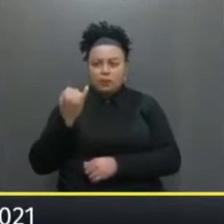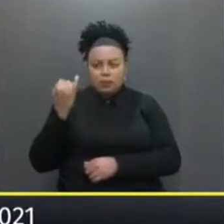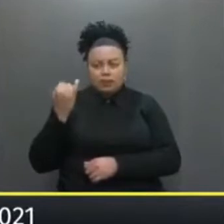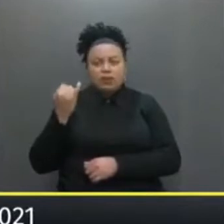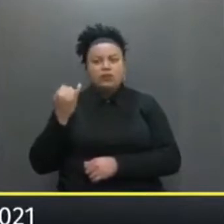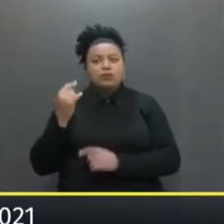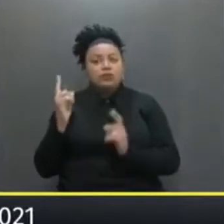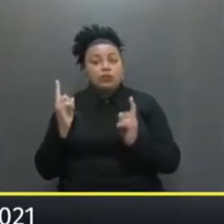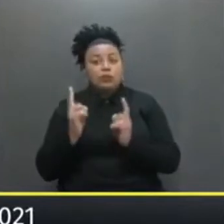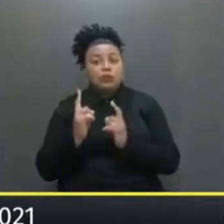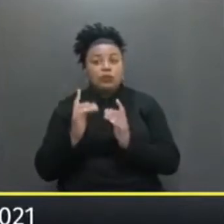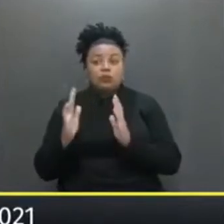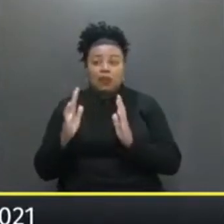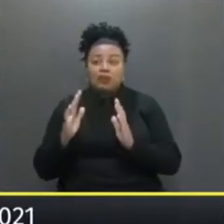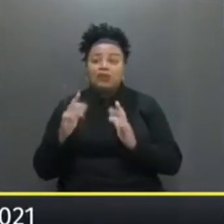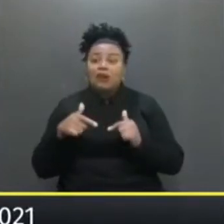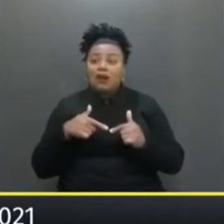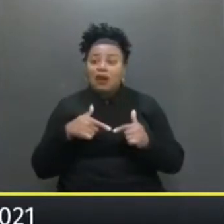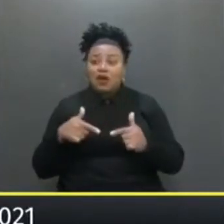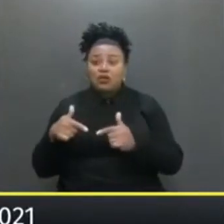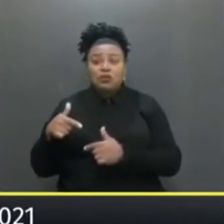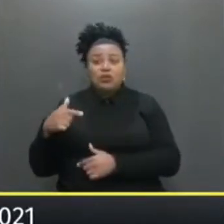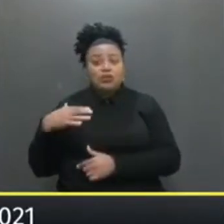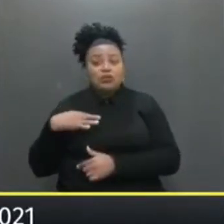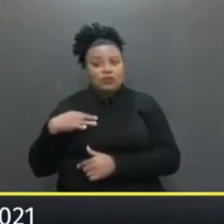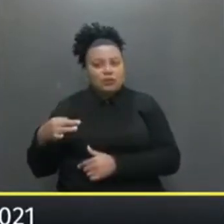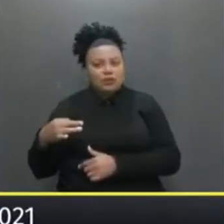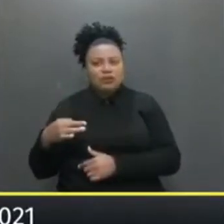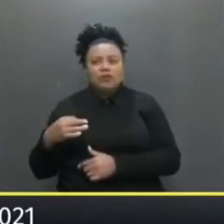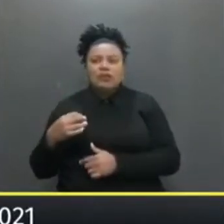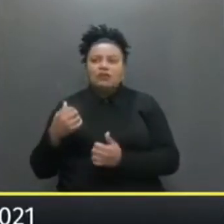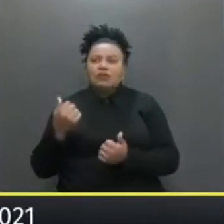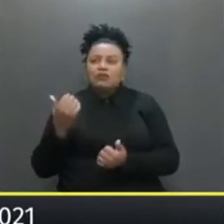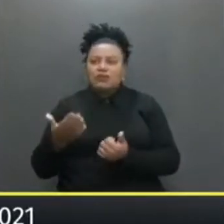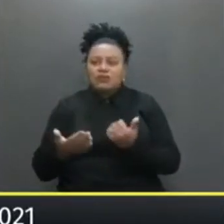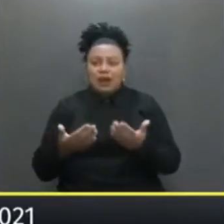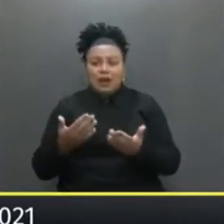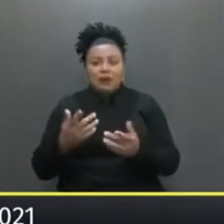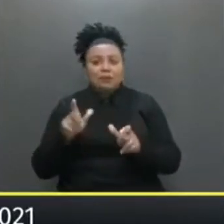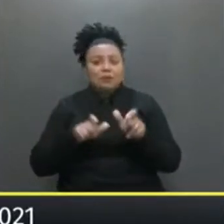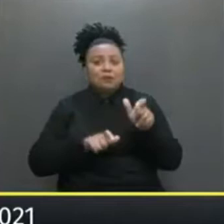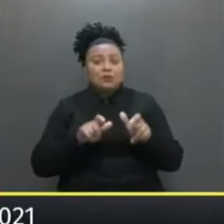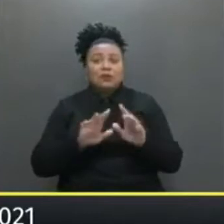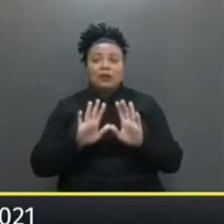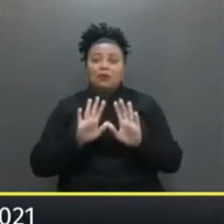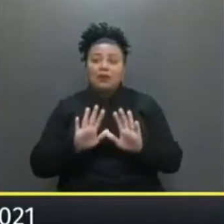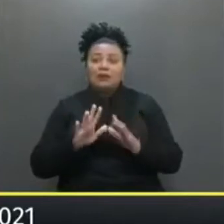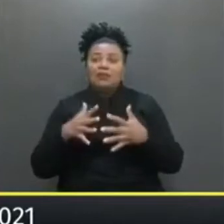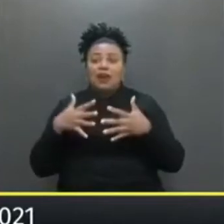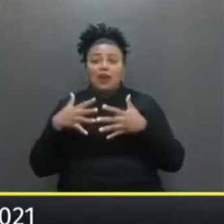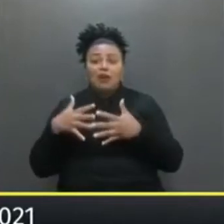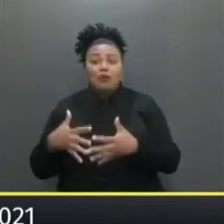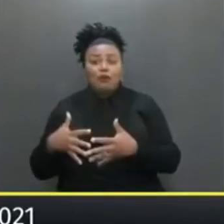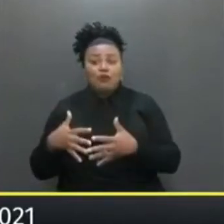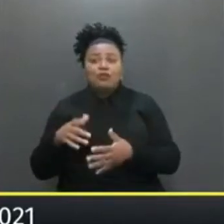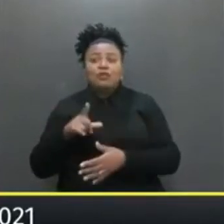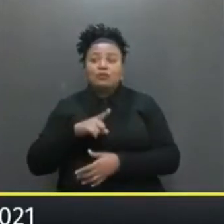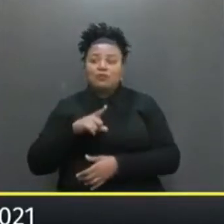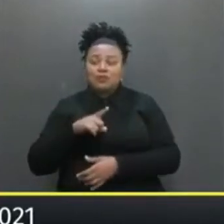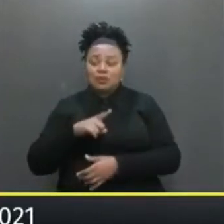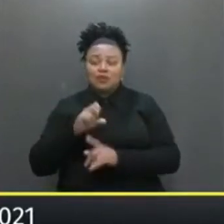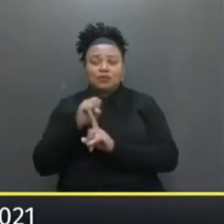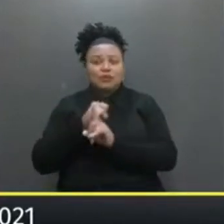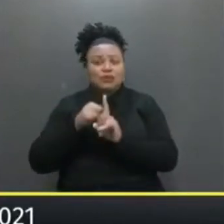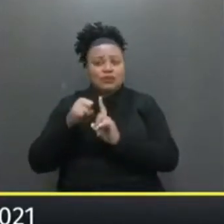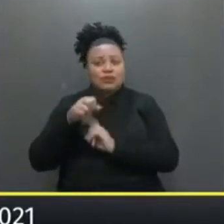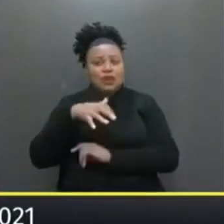A curtíssimo Para as ações Voluntariosas De dar Diretamente Para as pessoas Só que a maior Confusão Que se deu Para toda